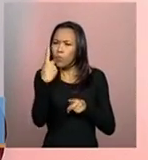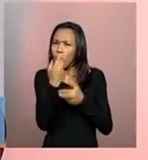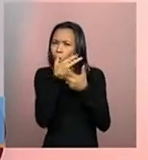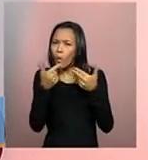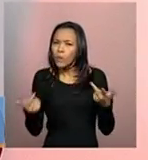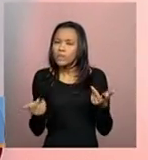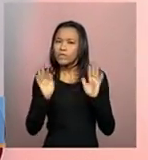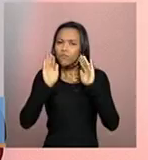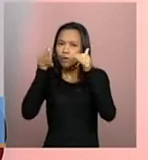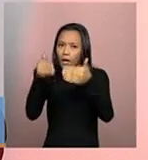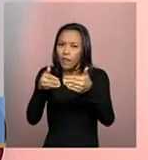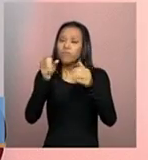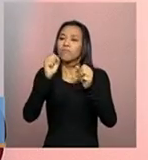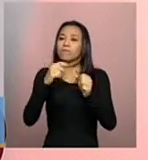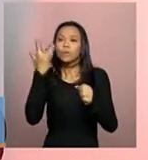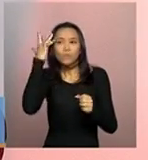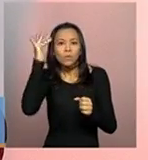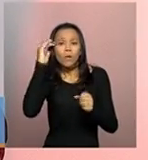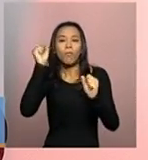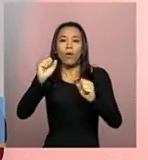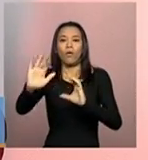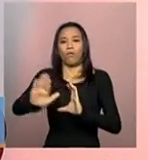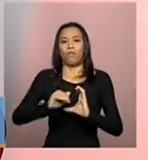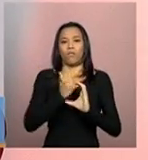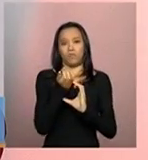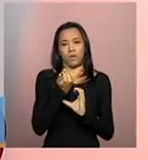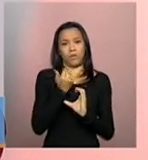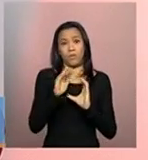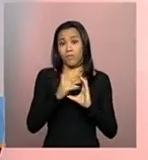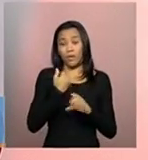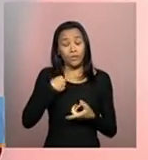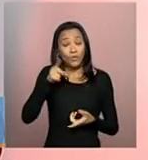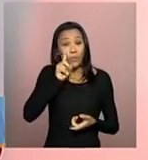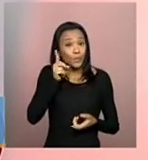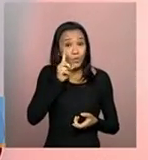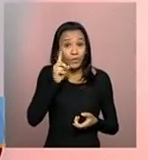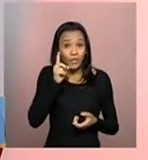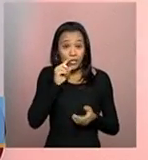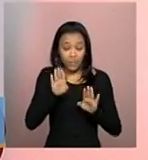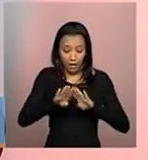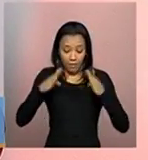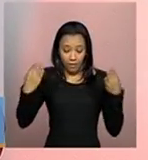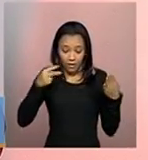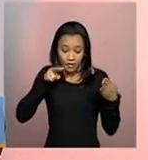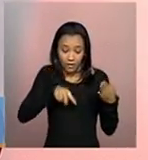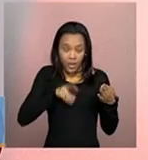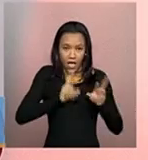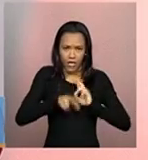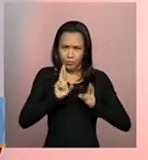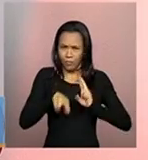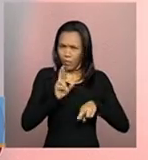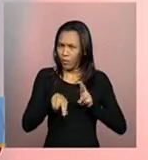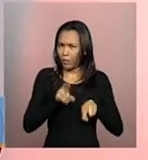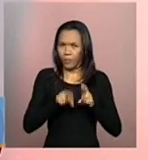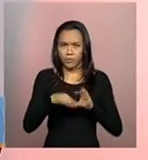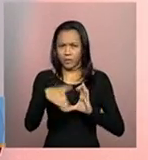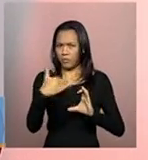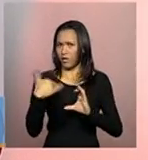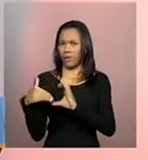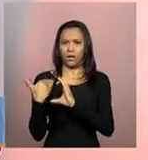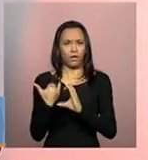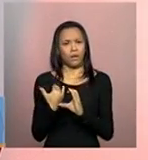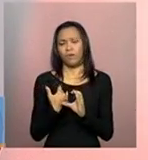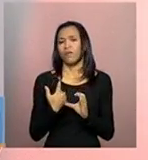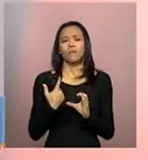mande um e-mail. Nosso e-mail, a gente está todos os dias, né Viviane? Nossa equipe está respondendo os e-mails com a